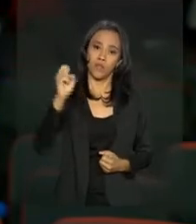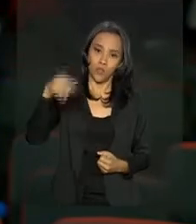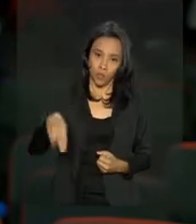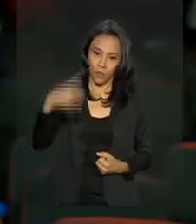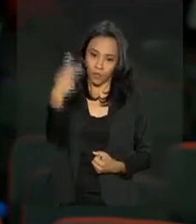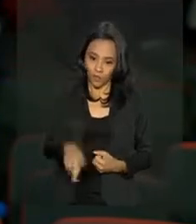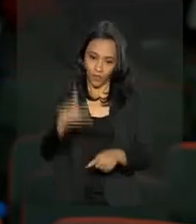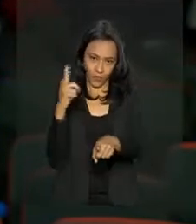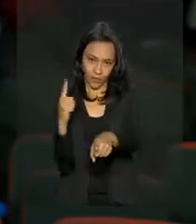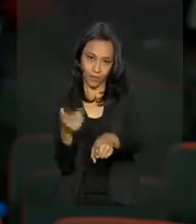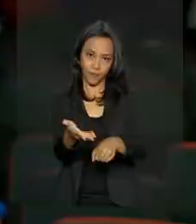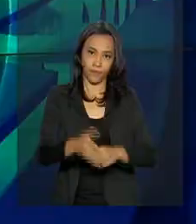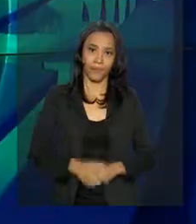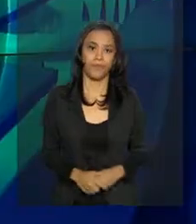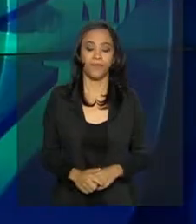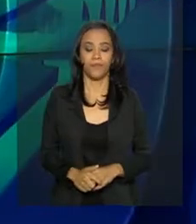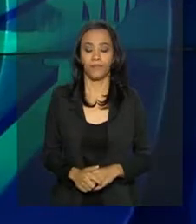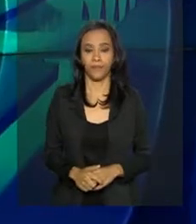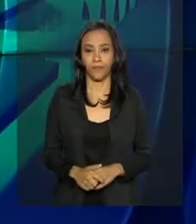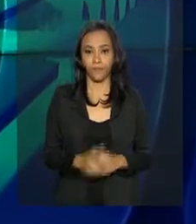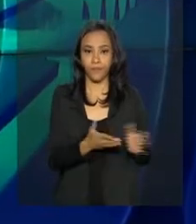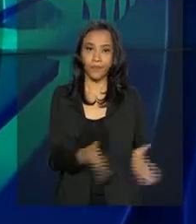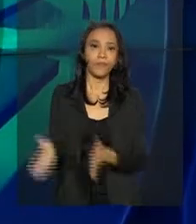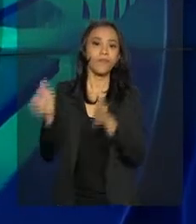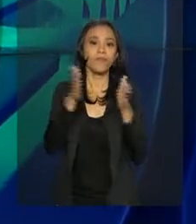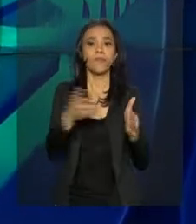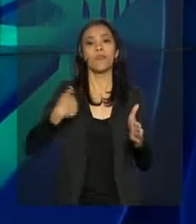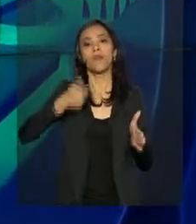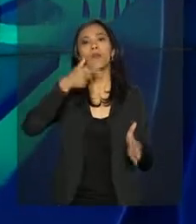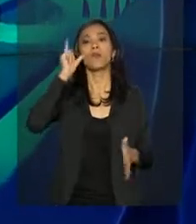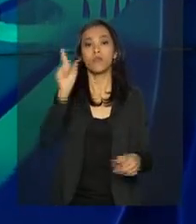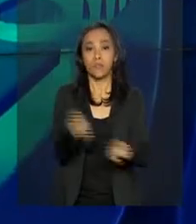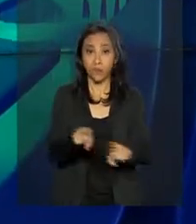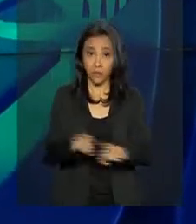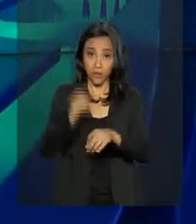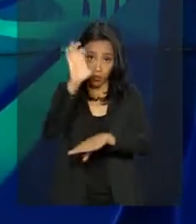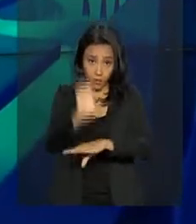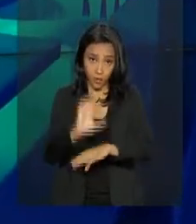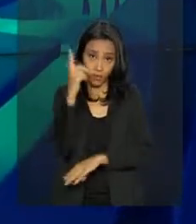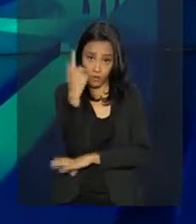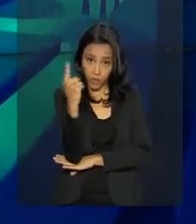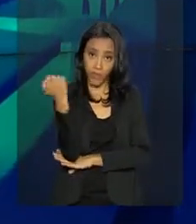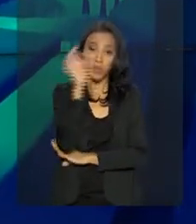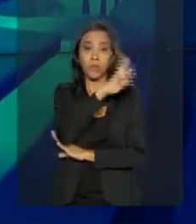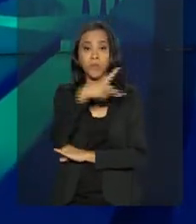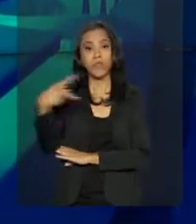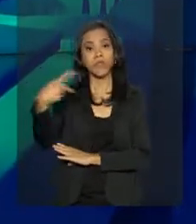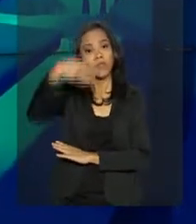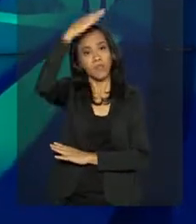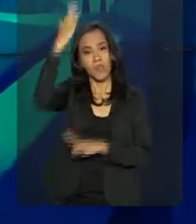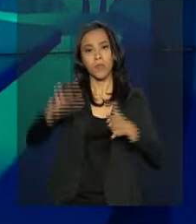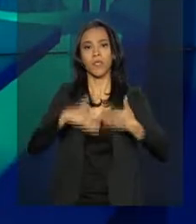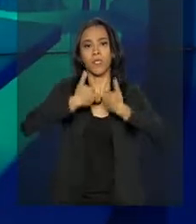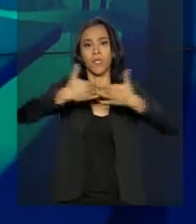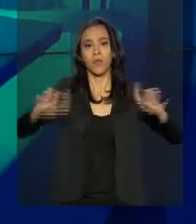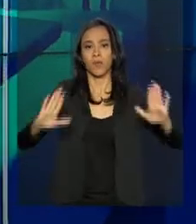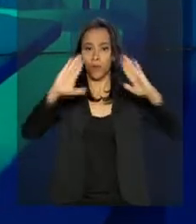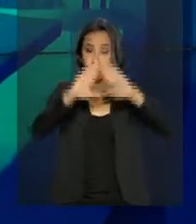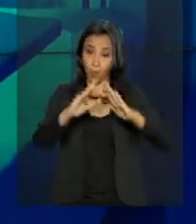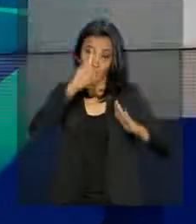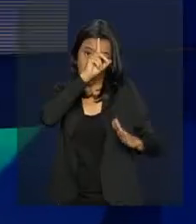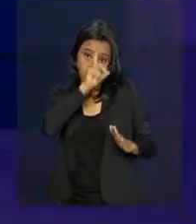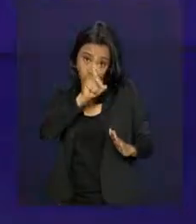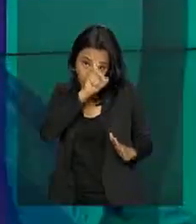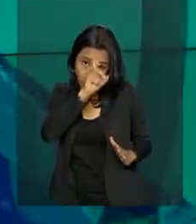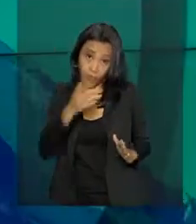Goiânia, Gabriela Noronha. Ontem, também em Goiás, o presidente Michel Temer inaugurou um hospital em Aparecida de Goiânia.